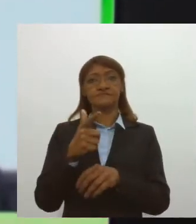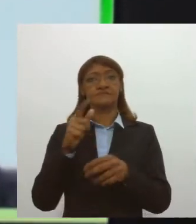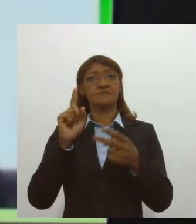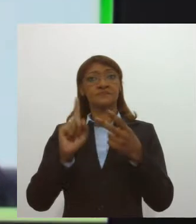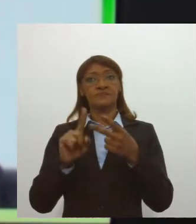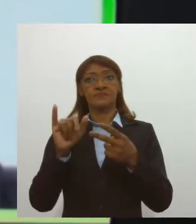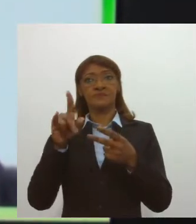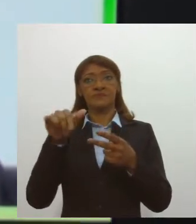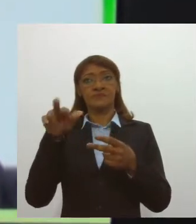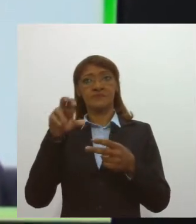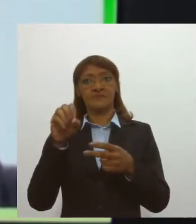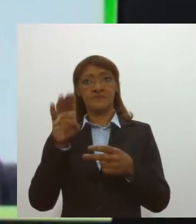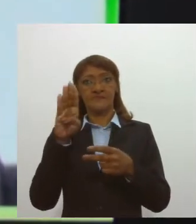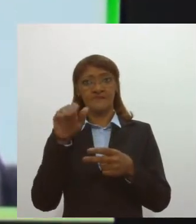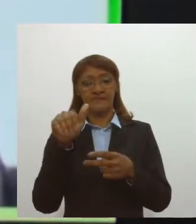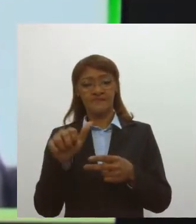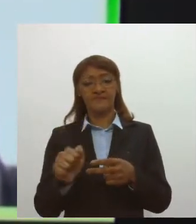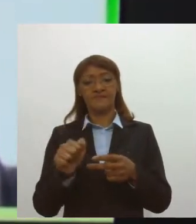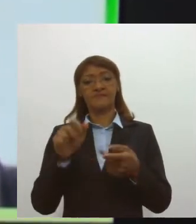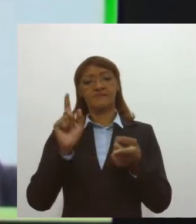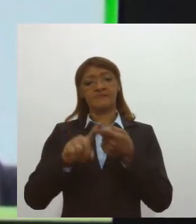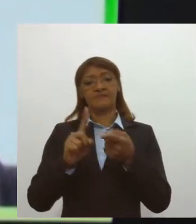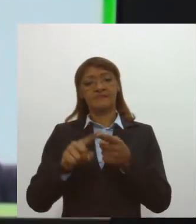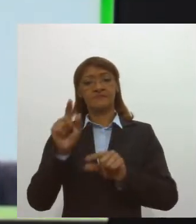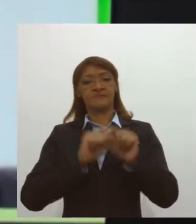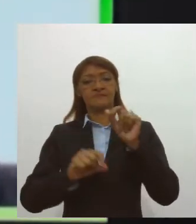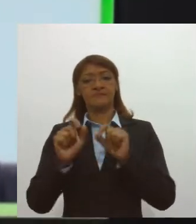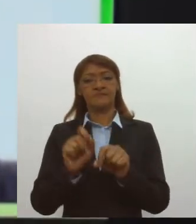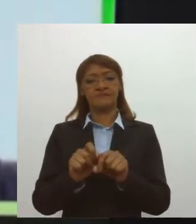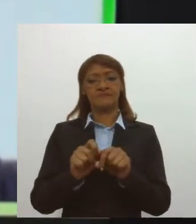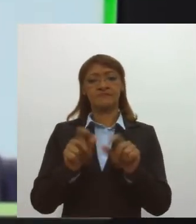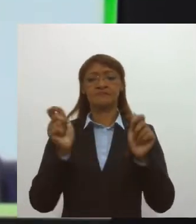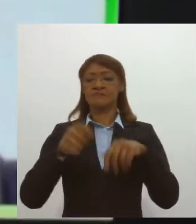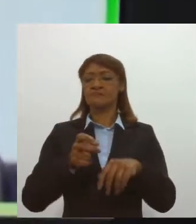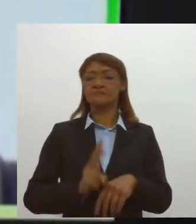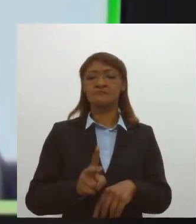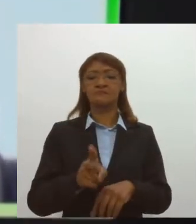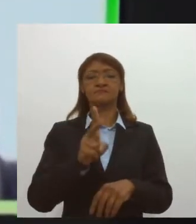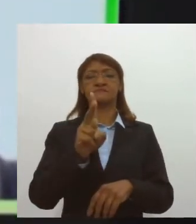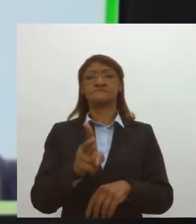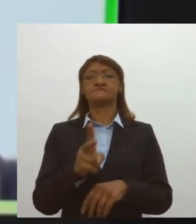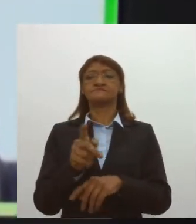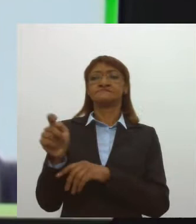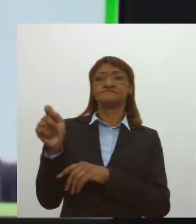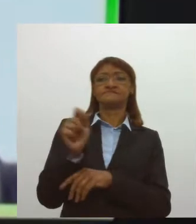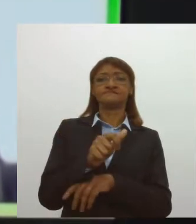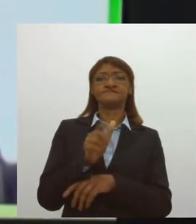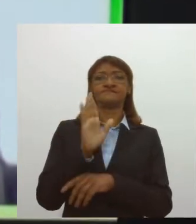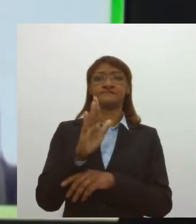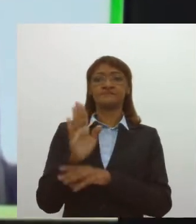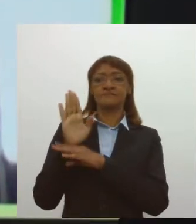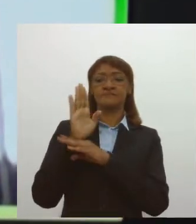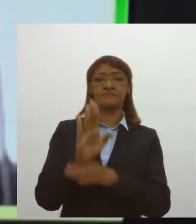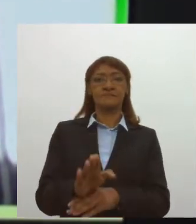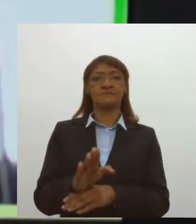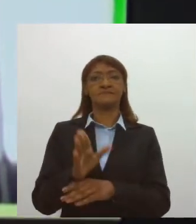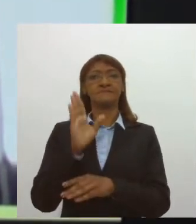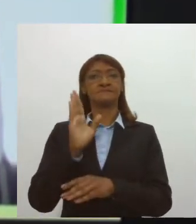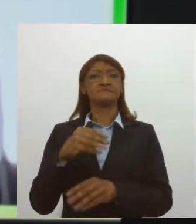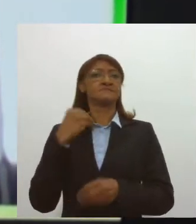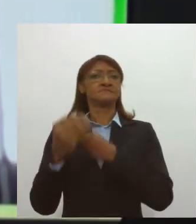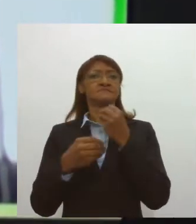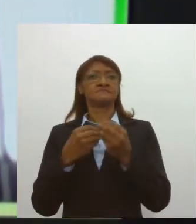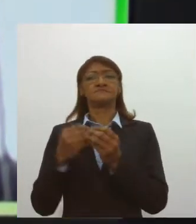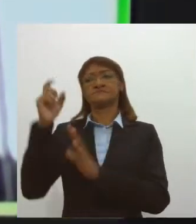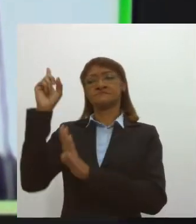A criação também do programa Renda Básica de forma permanente no Estado, a fim de atender a sugestão da Coalizão Negra por